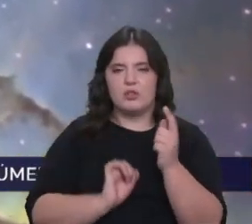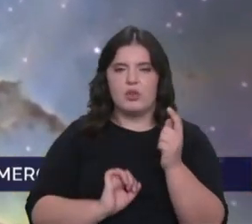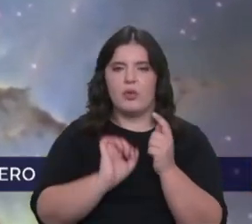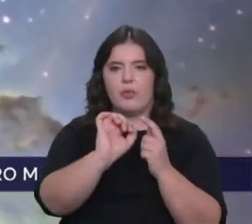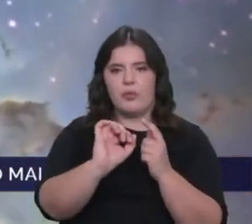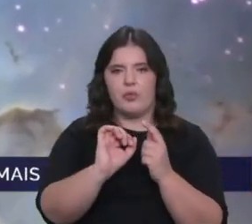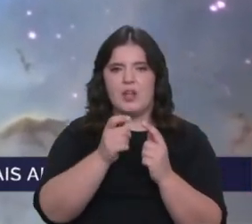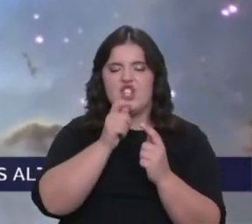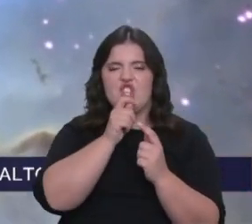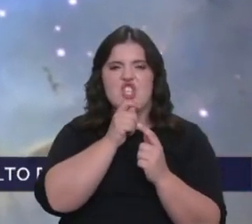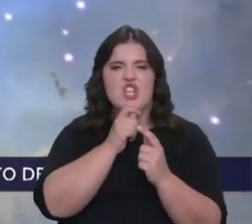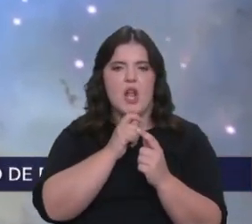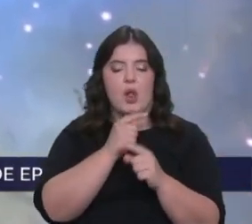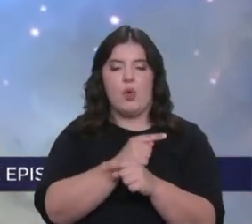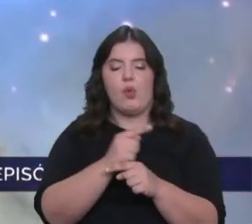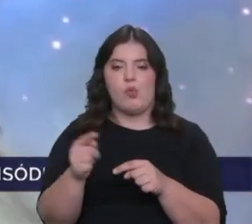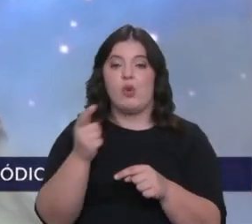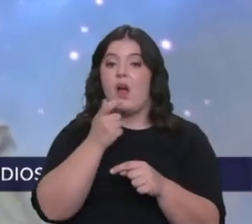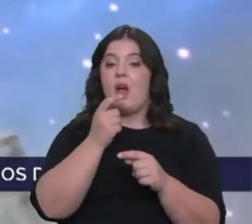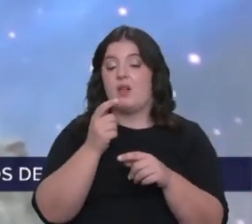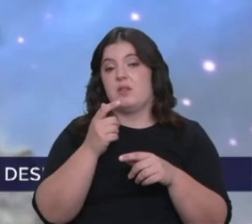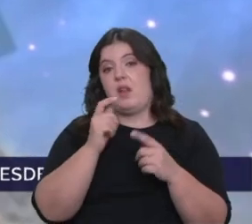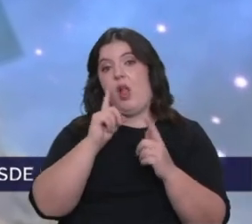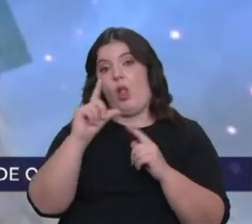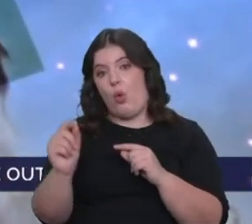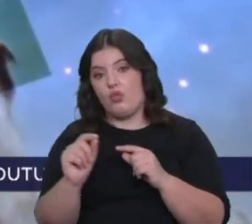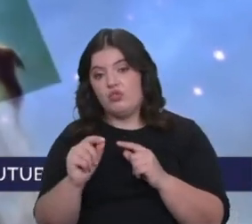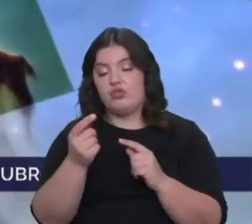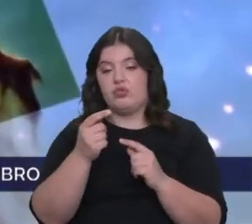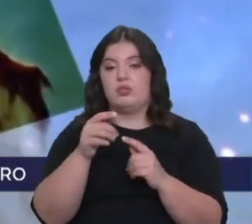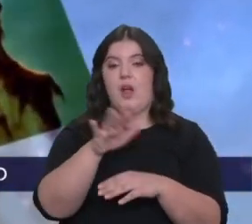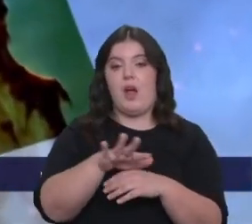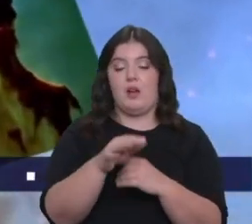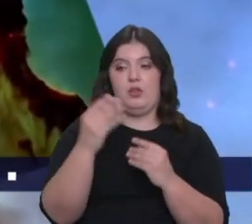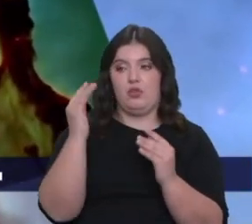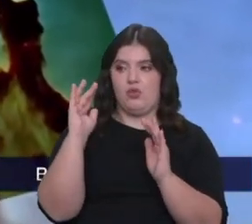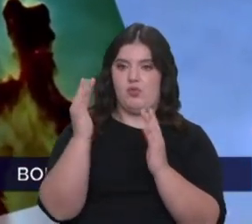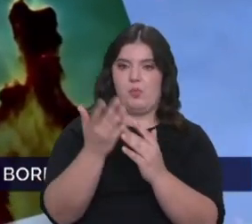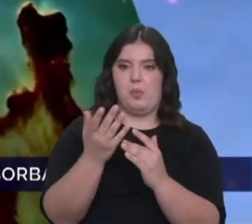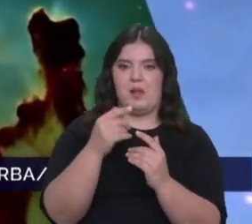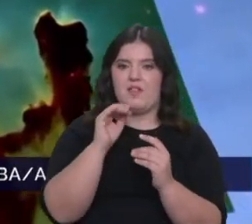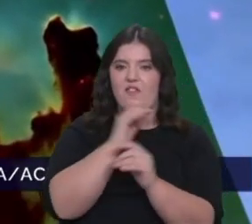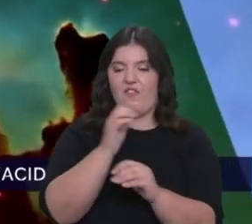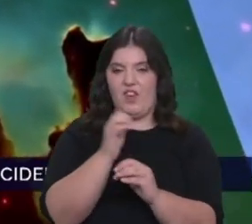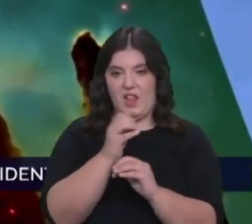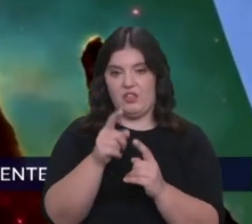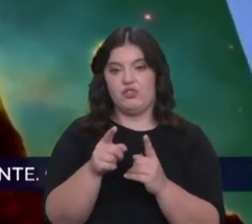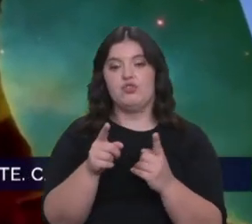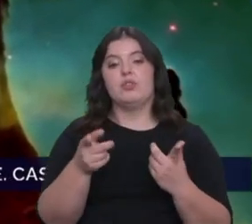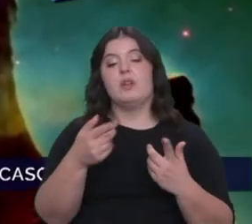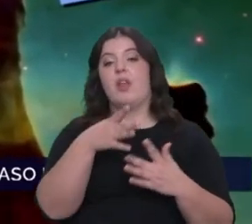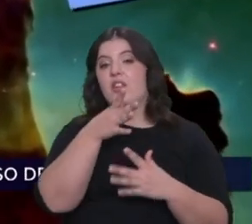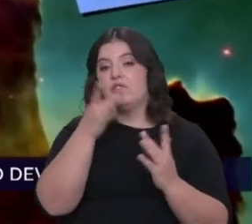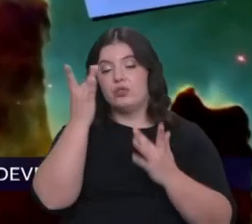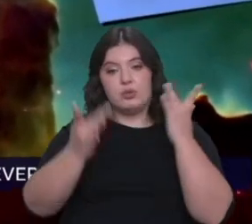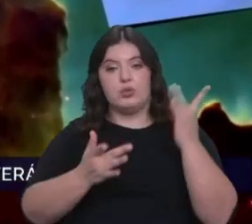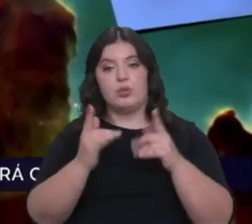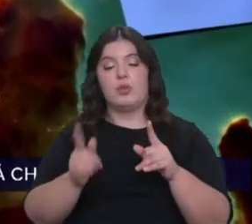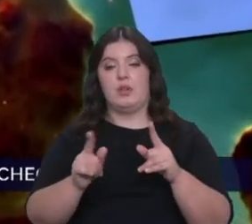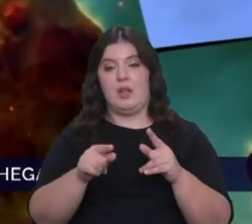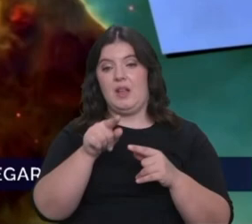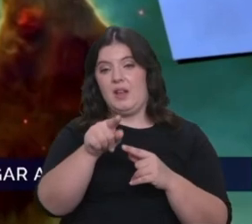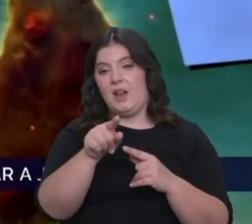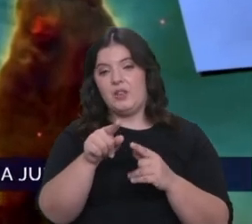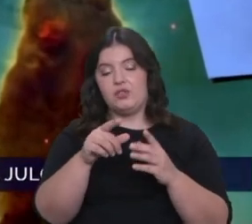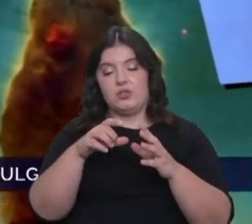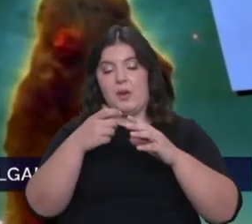cobertos por gelo, porque, obviamente, estando muito mais longe das suas estrelas, estão em regiões do espaço mais frias, e diz esta teoria que estes seixos